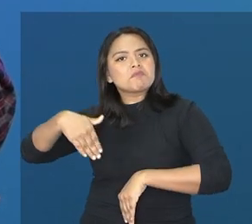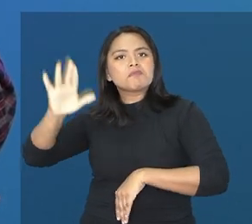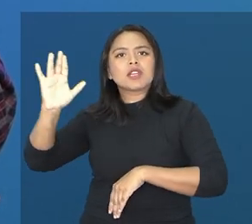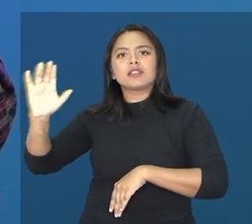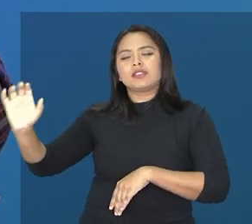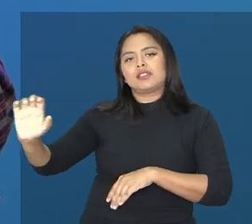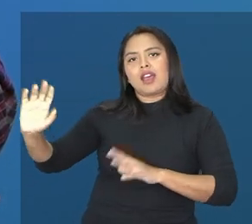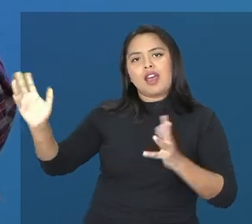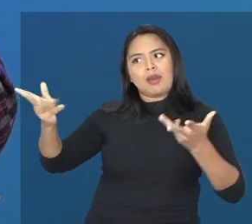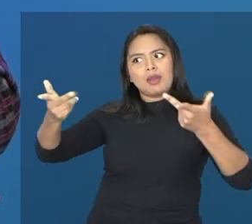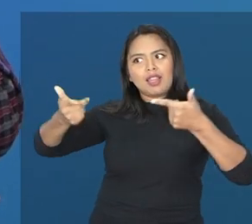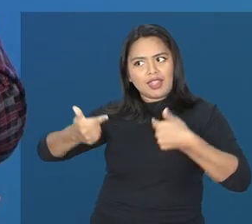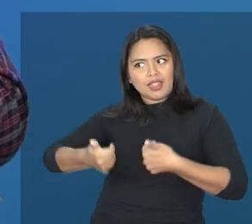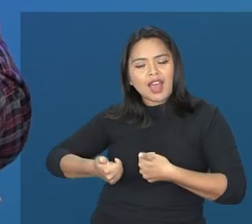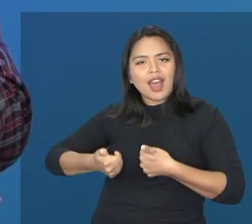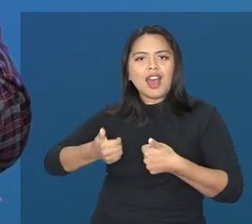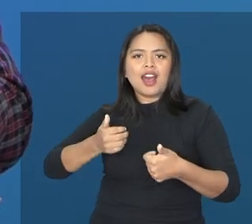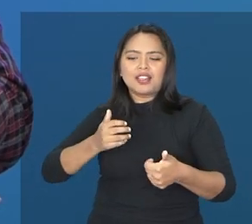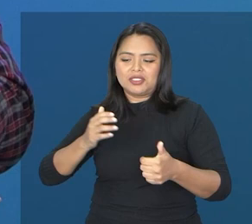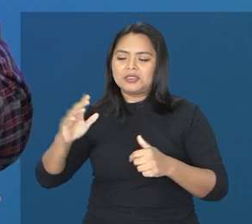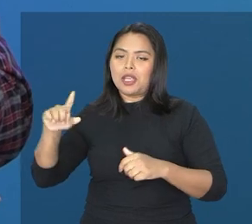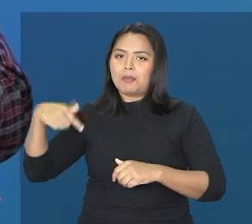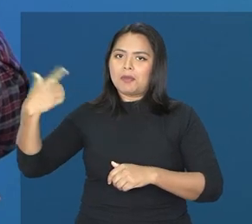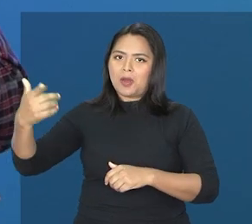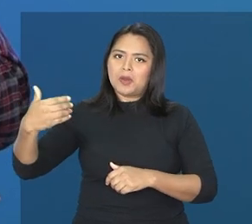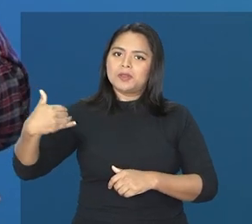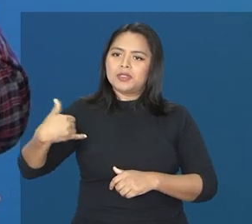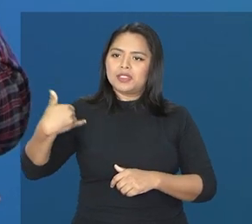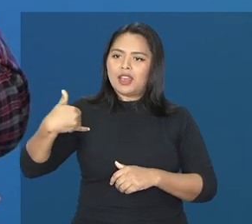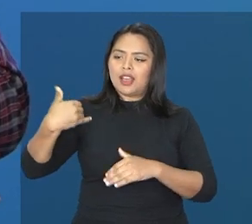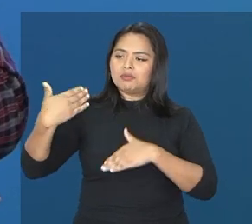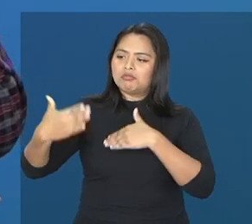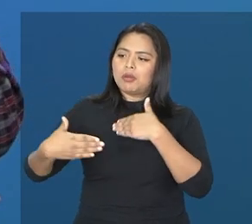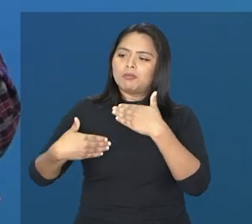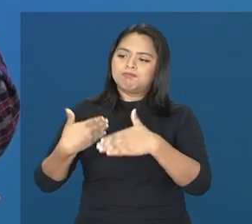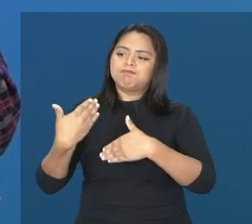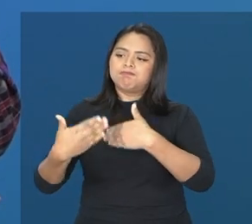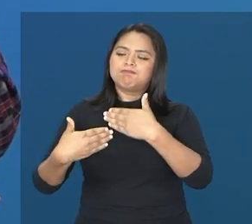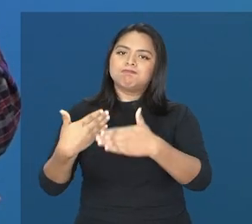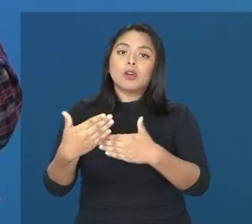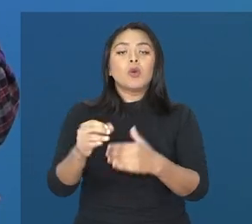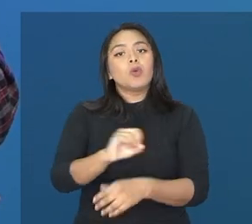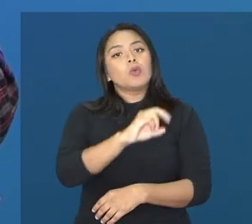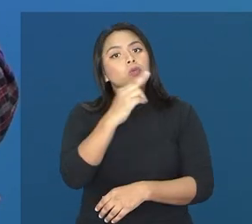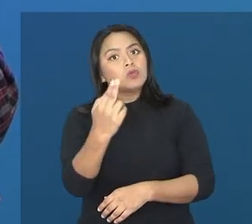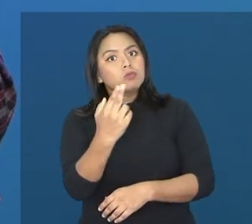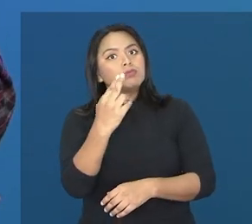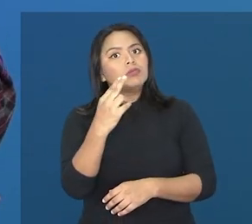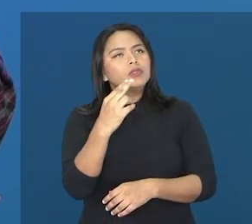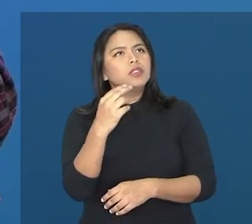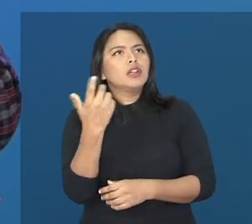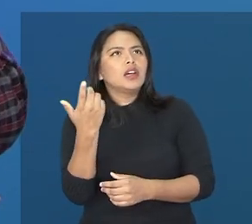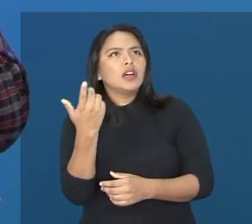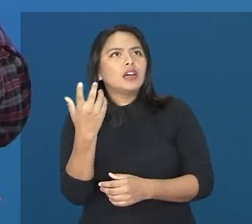do que aquelas que ela demonstra naquela faixa etária, de acordo com o que ela vai se desenvolvendo, ou essa precocidade ela pode